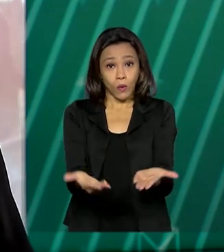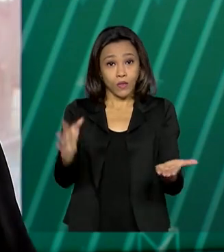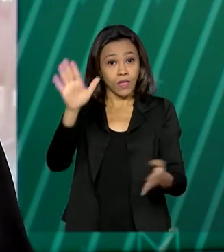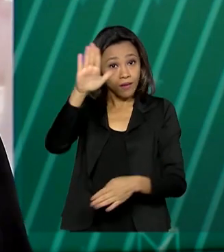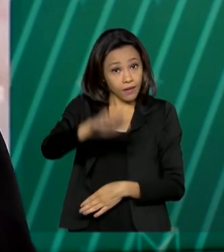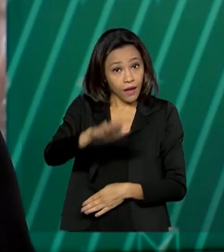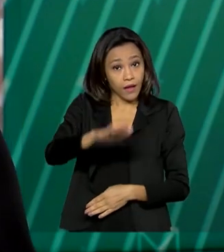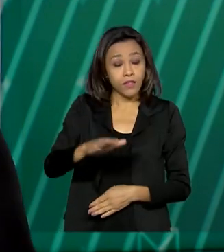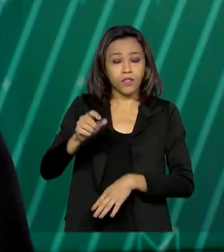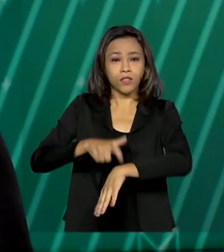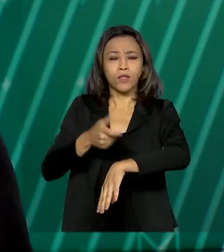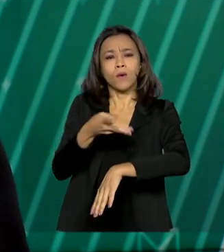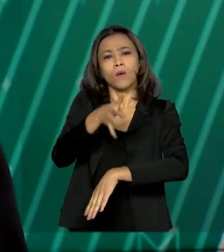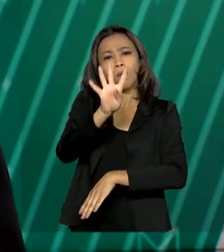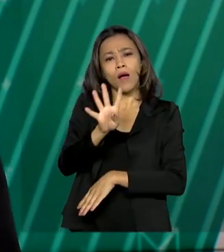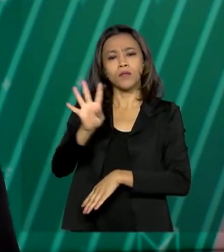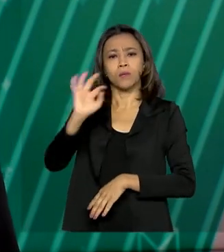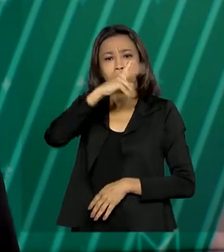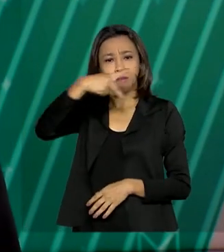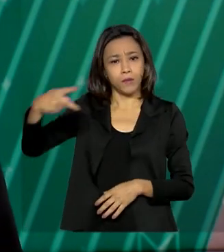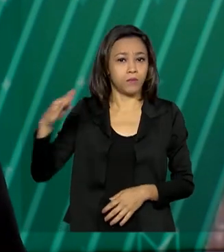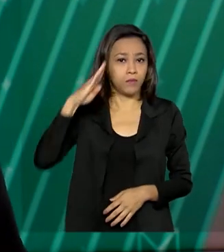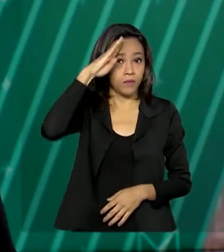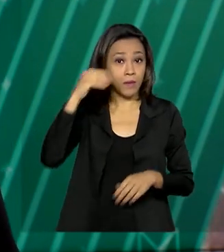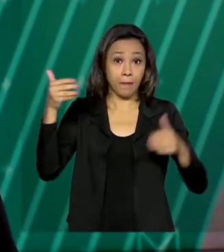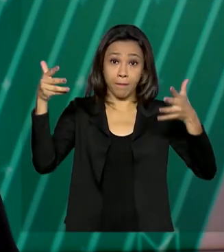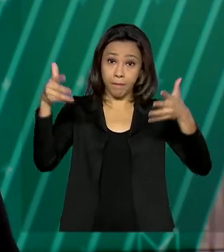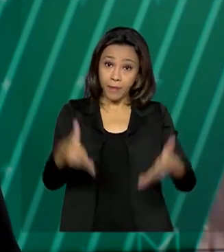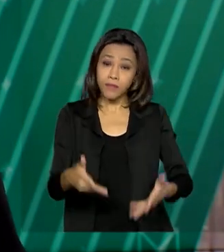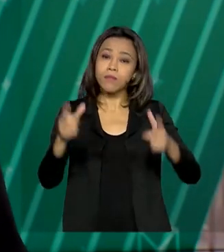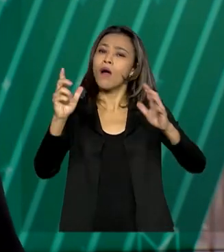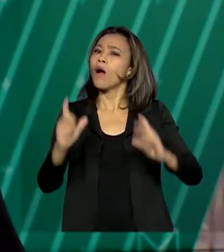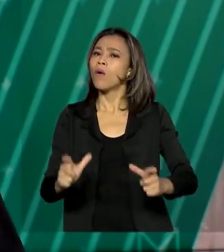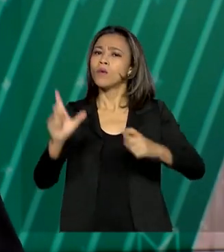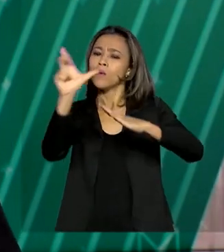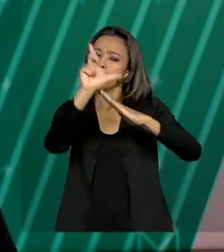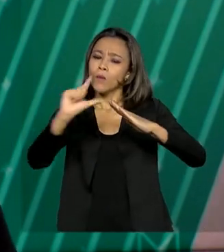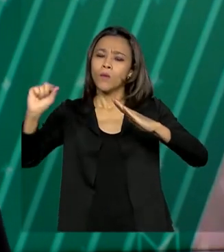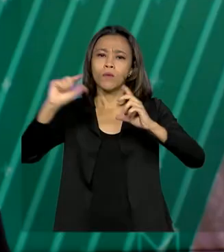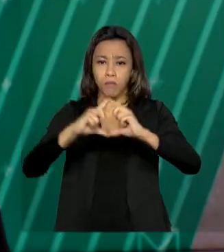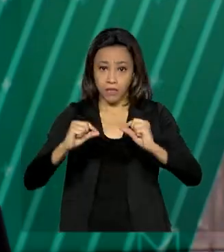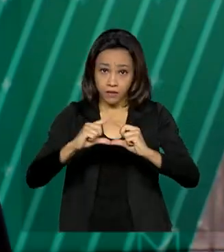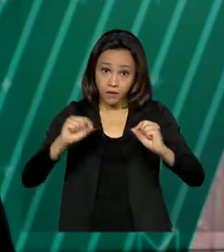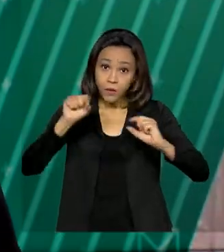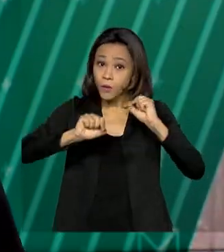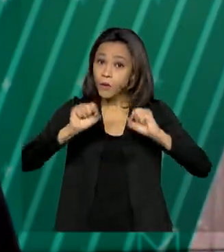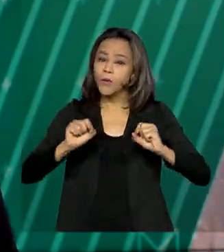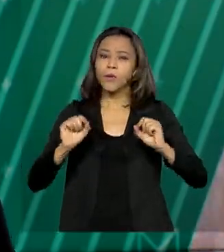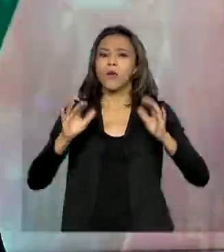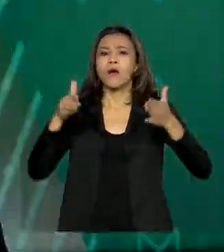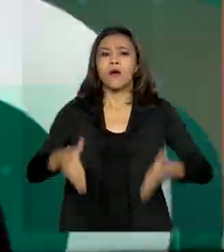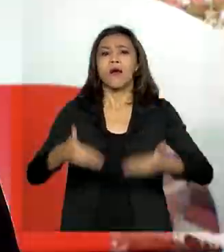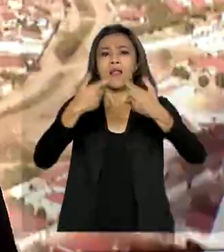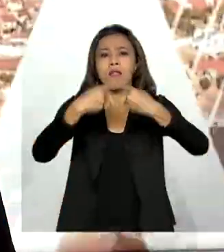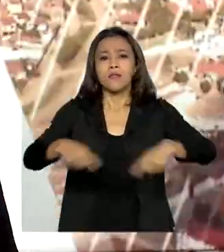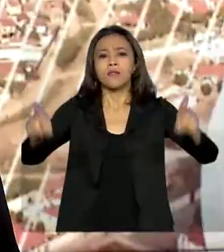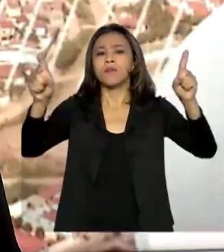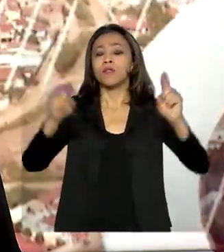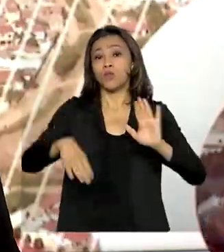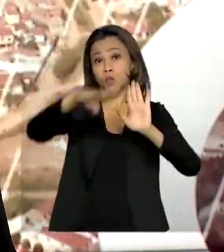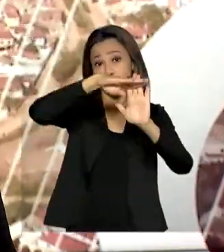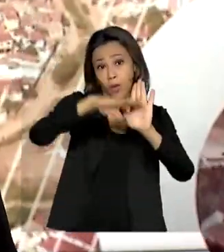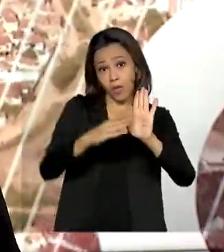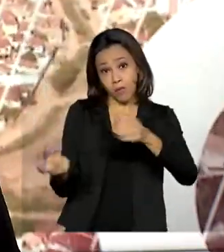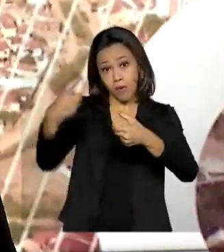partir das 4 horas, o presidente Jair Bolsonaro participa no Palácio do Planalto da cerimônia de lançamento do programa para a retomada do turismo.